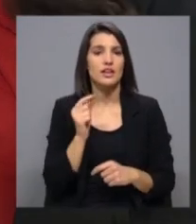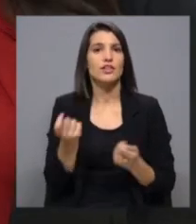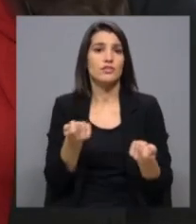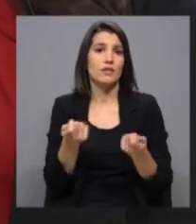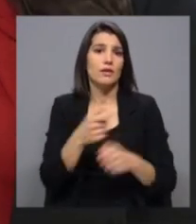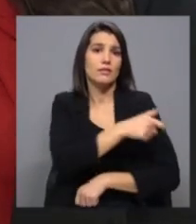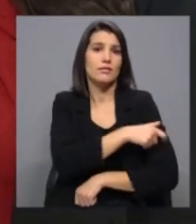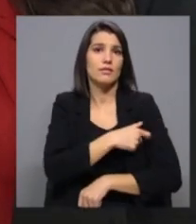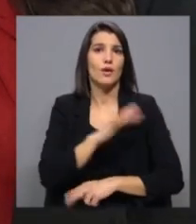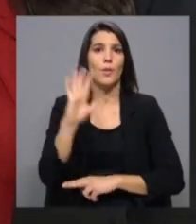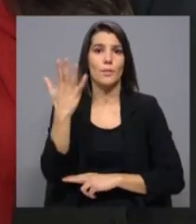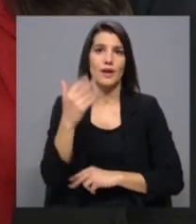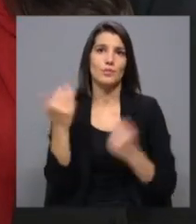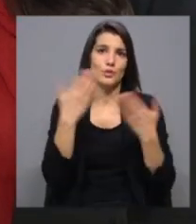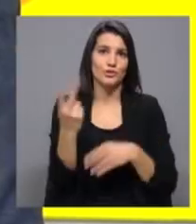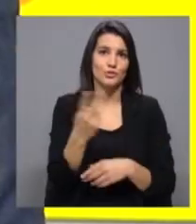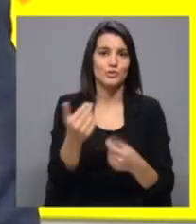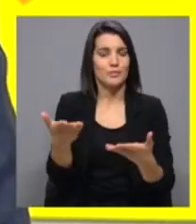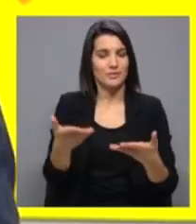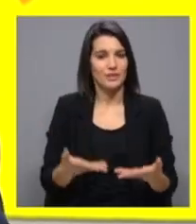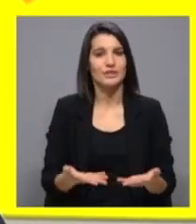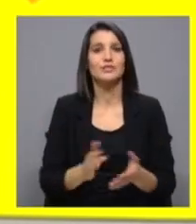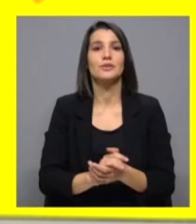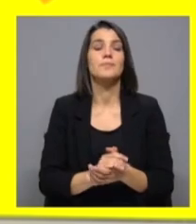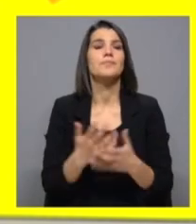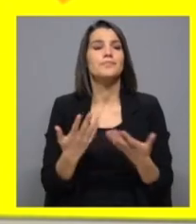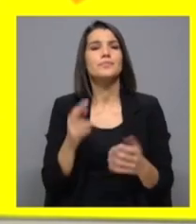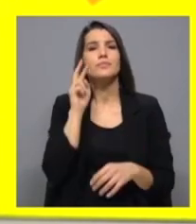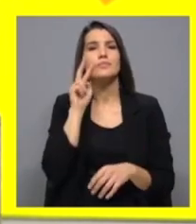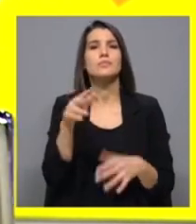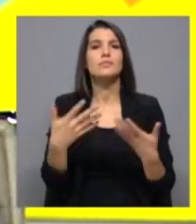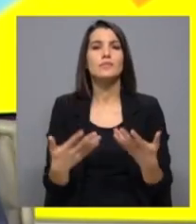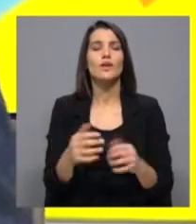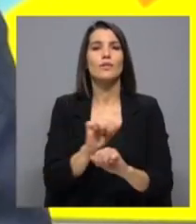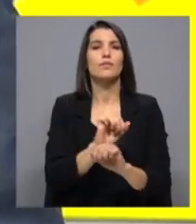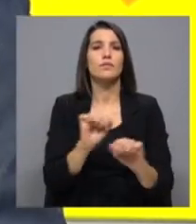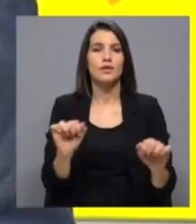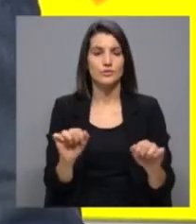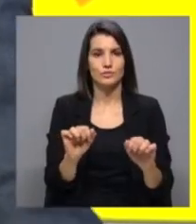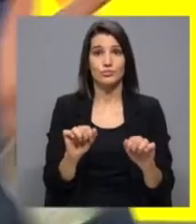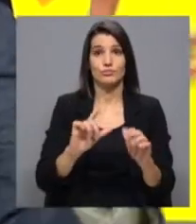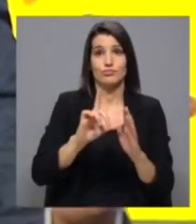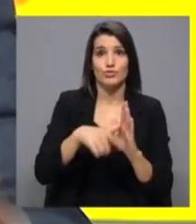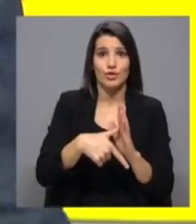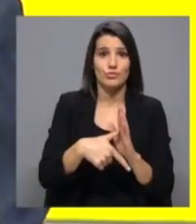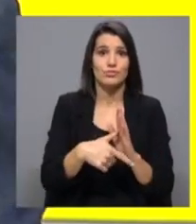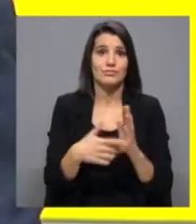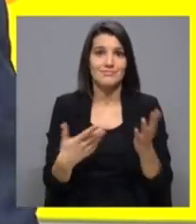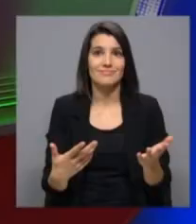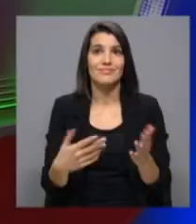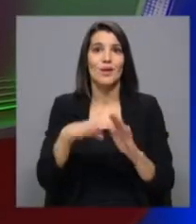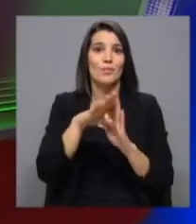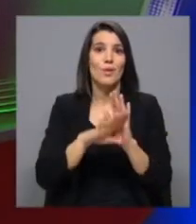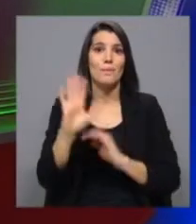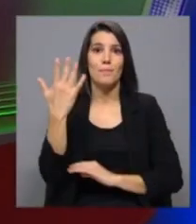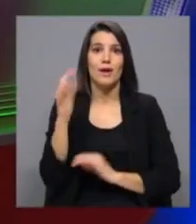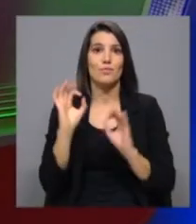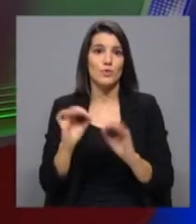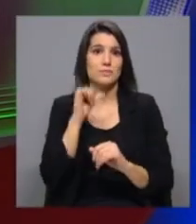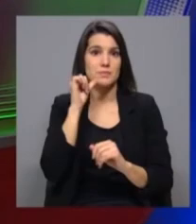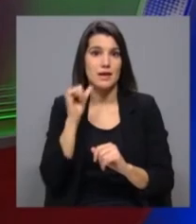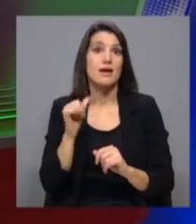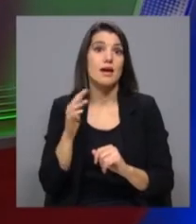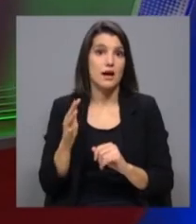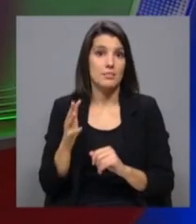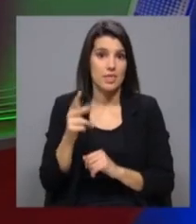às duas, bem-vindas. Vamos então olhar para os vossos projetos, ainda não temos o programa do PAN, teremos amanhã.